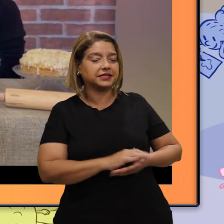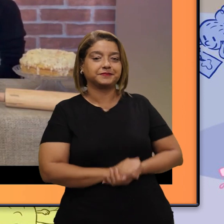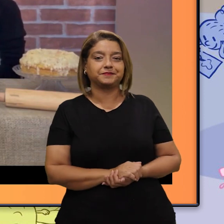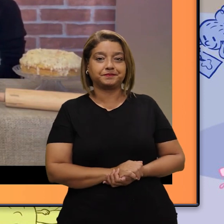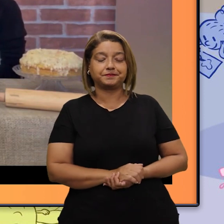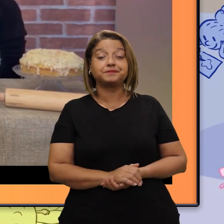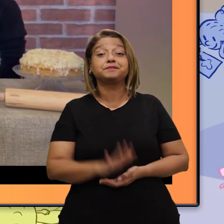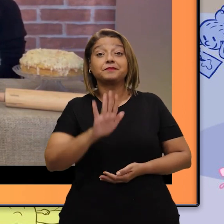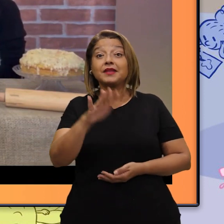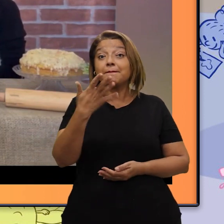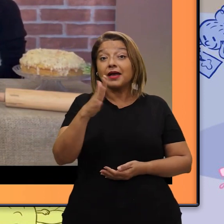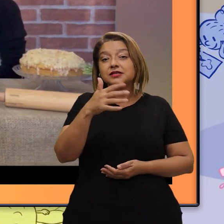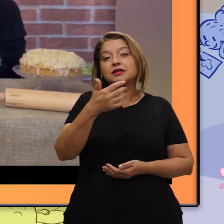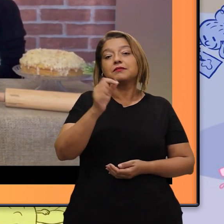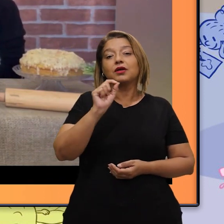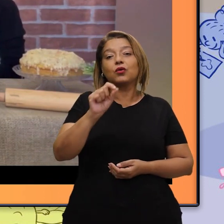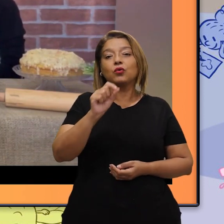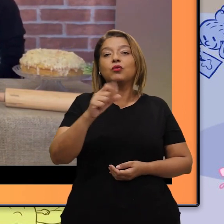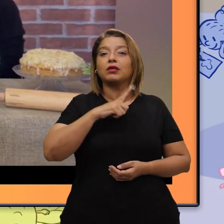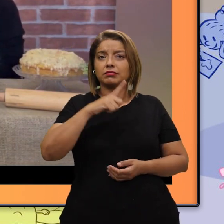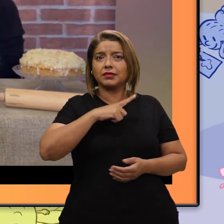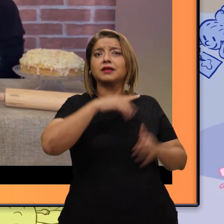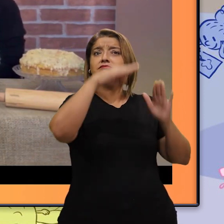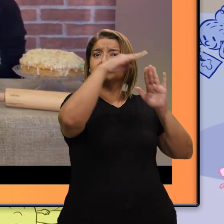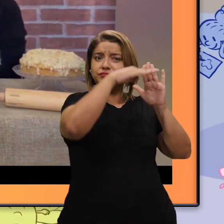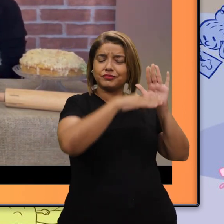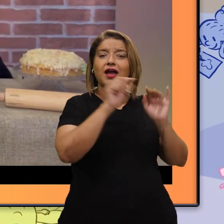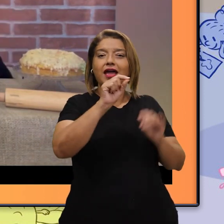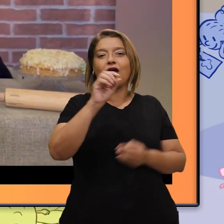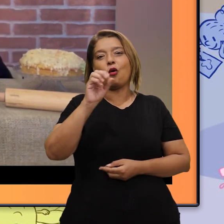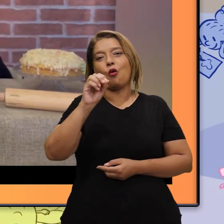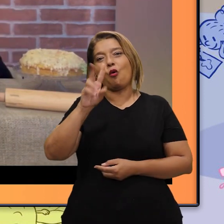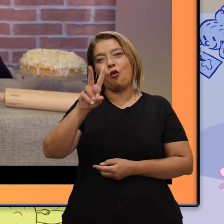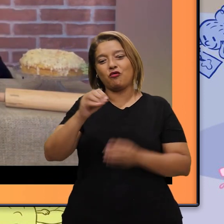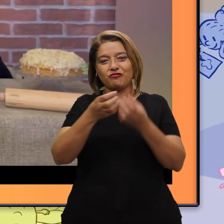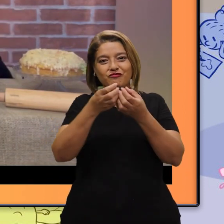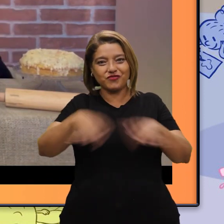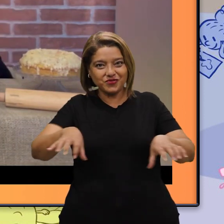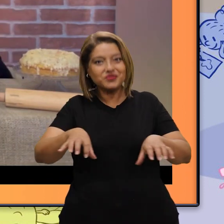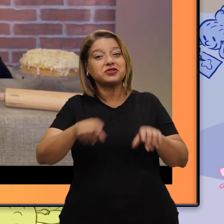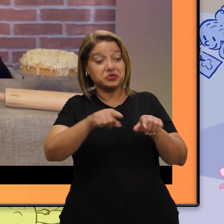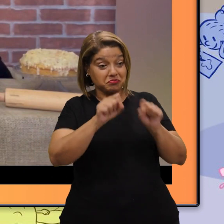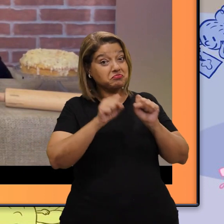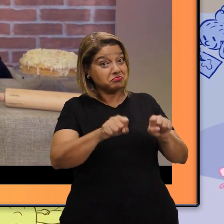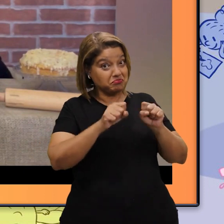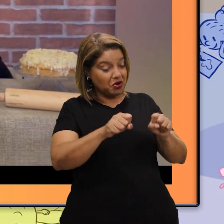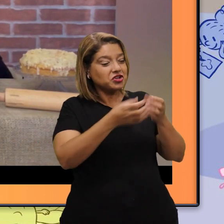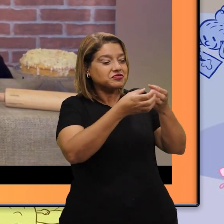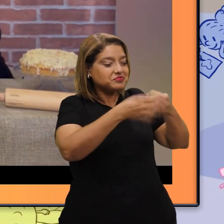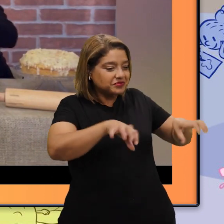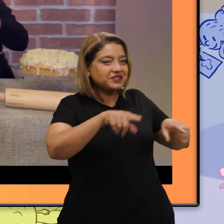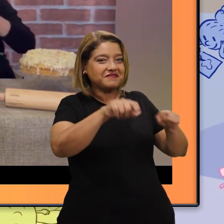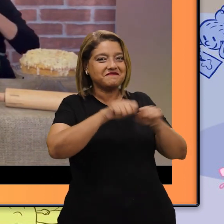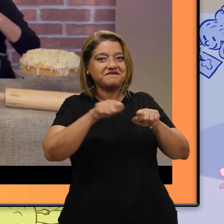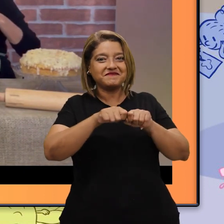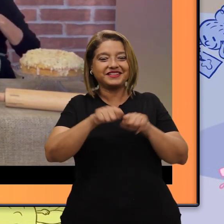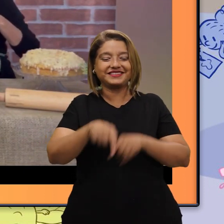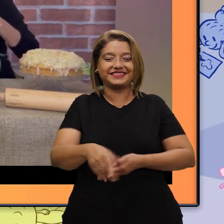Ovo! Ovo? Ovo? Então pode pegar um ovo. Hendrik, pode tirar o ovo da casquinha para a professora.